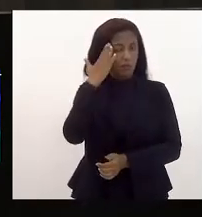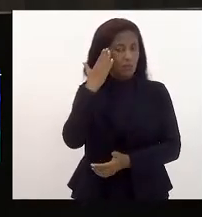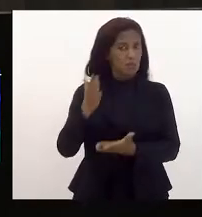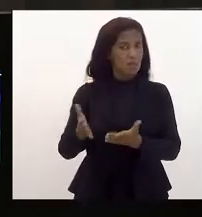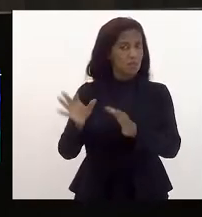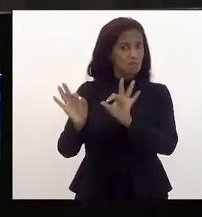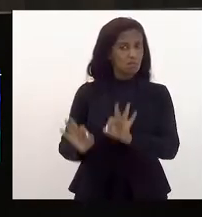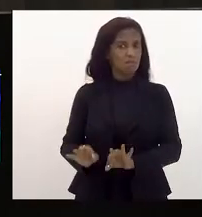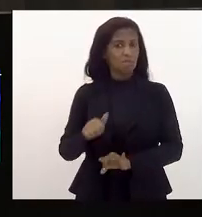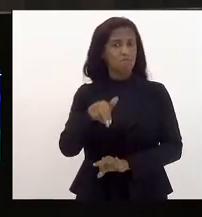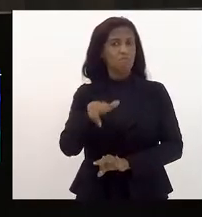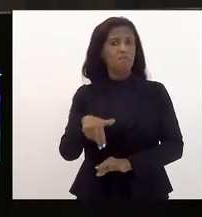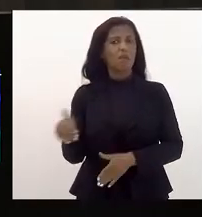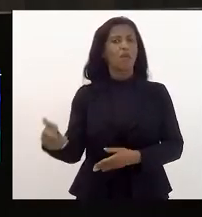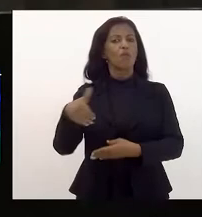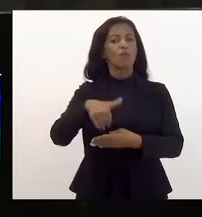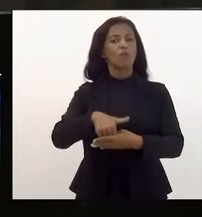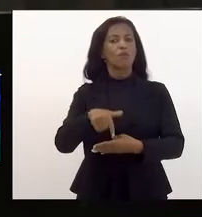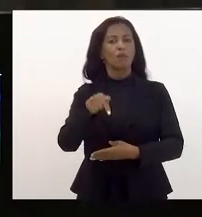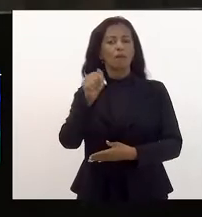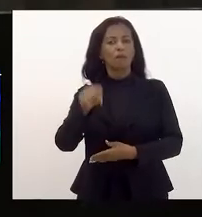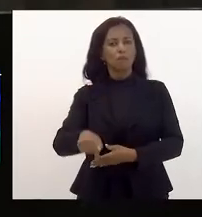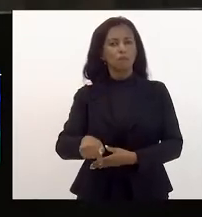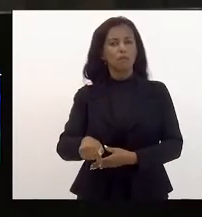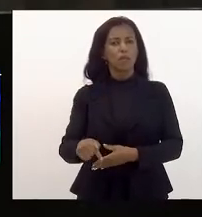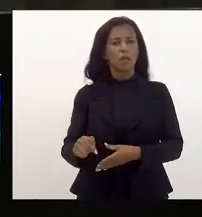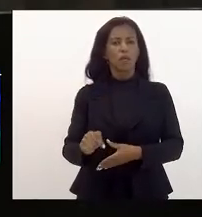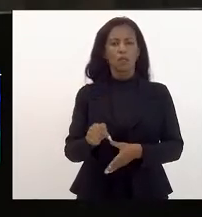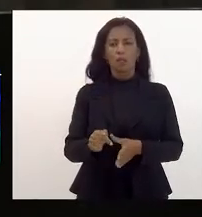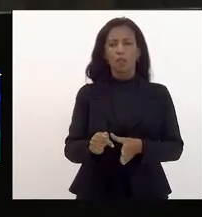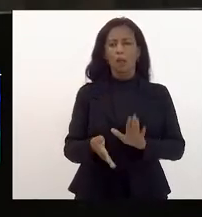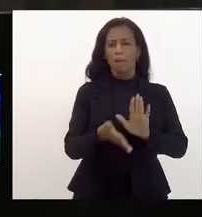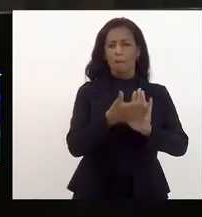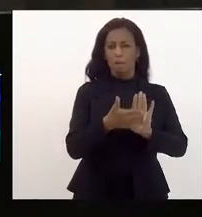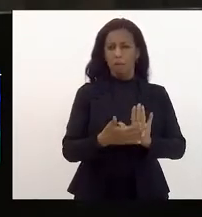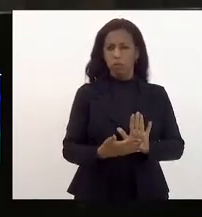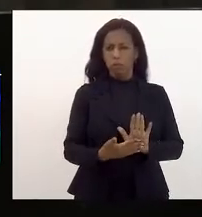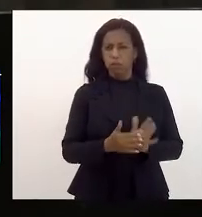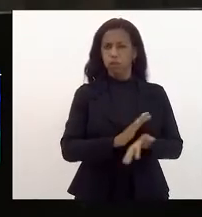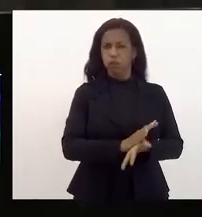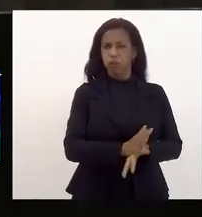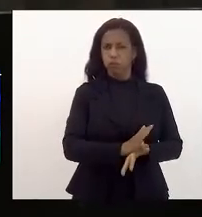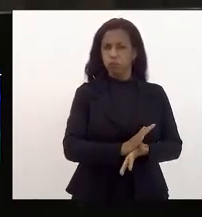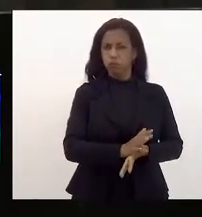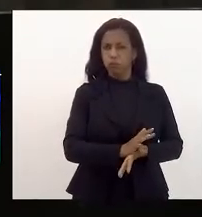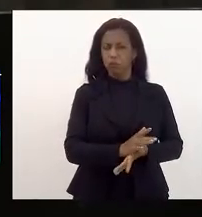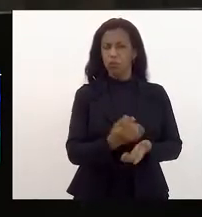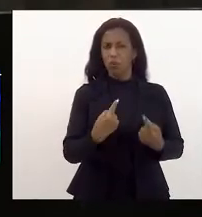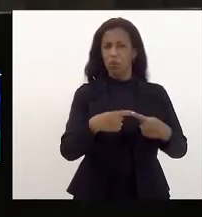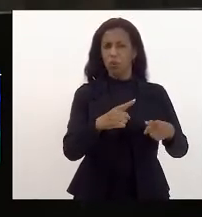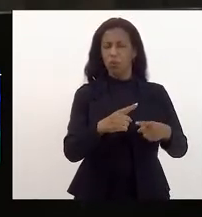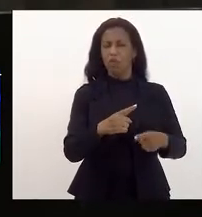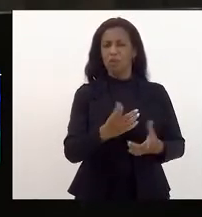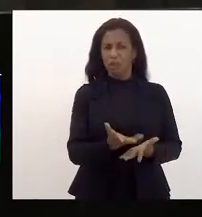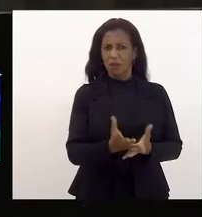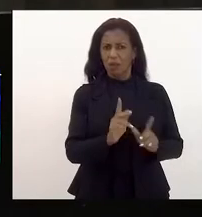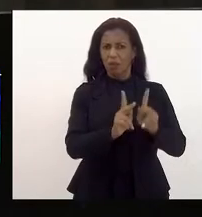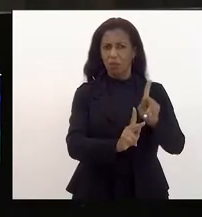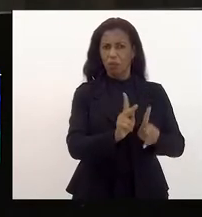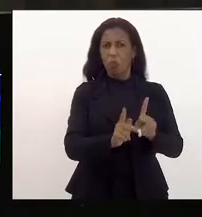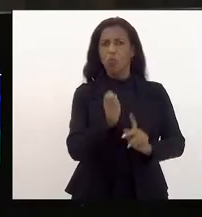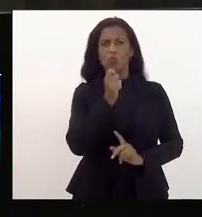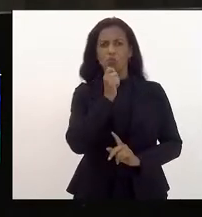certamente sabe bem, ao votar aqui o pacote de maldades, não tínhamos servidores públicos da área da saúde.